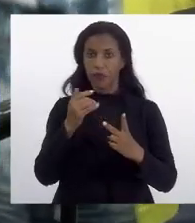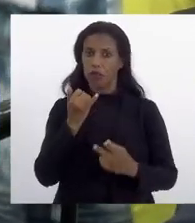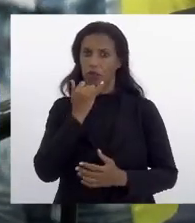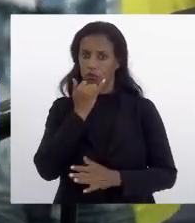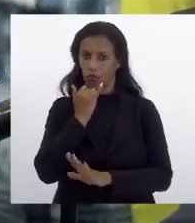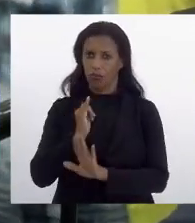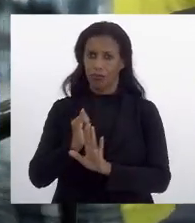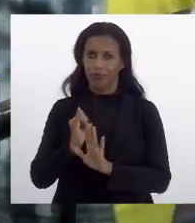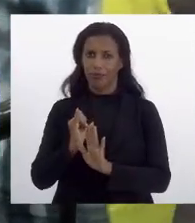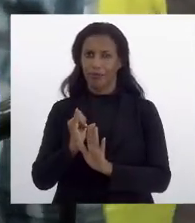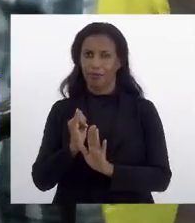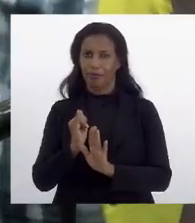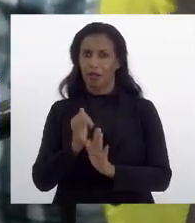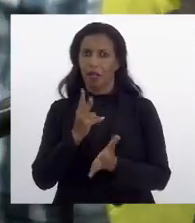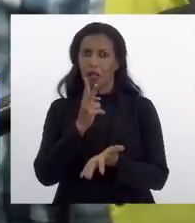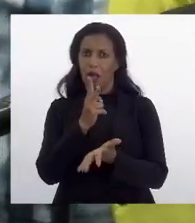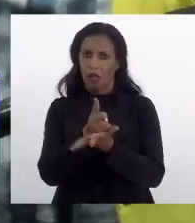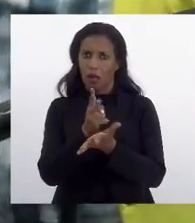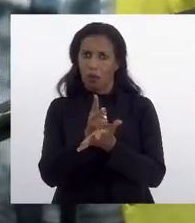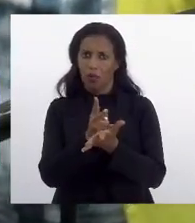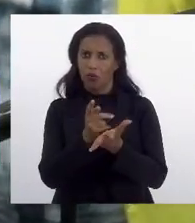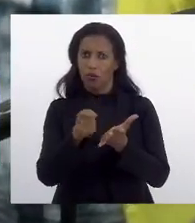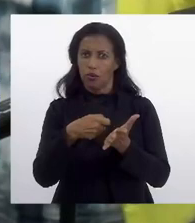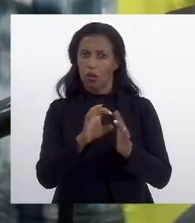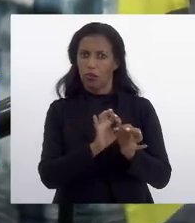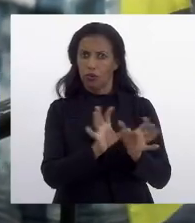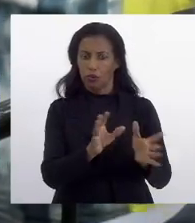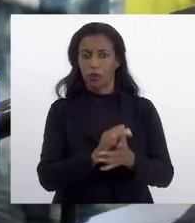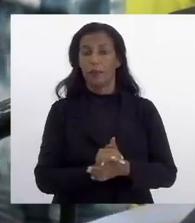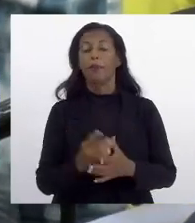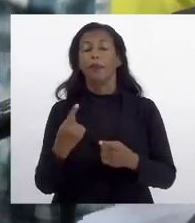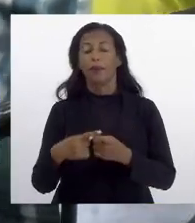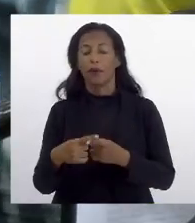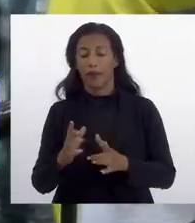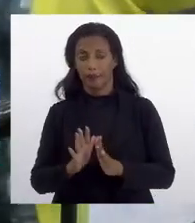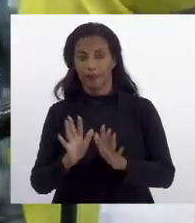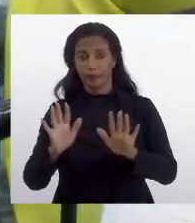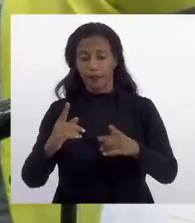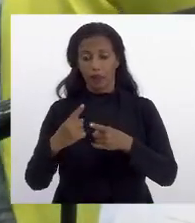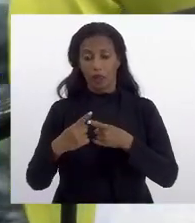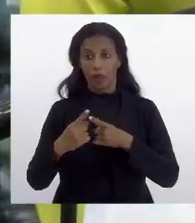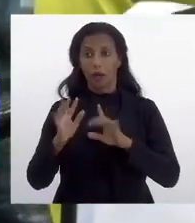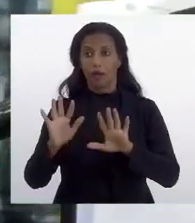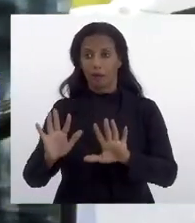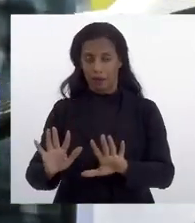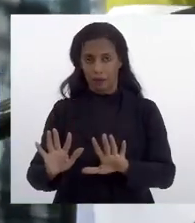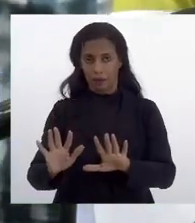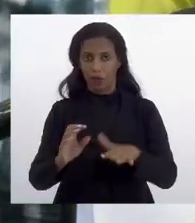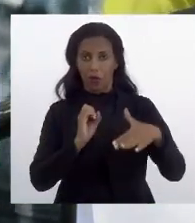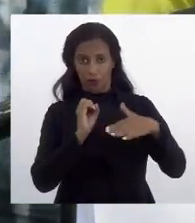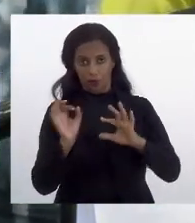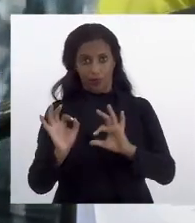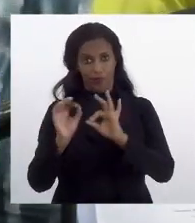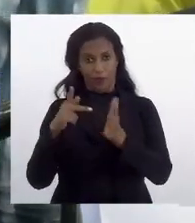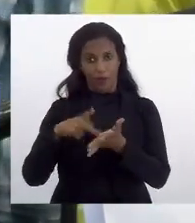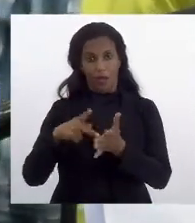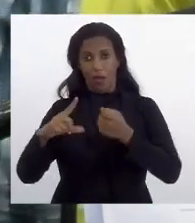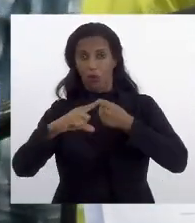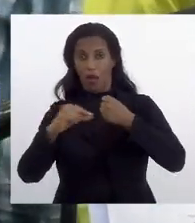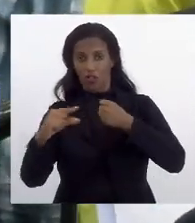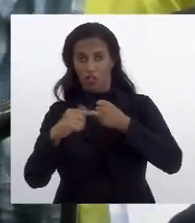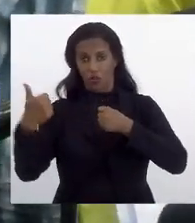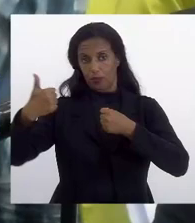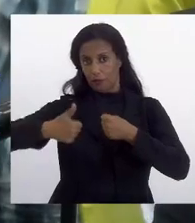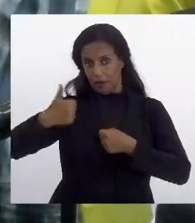desculpe, ela continua sendo autorizativa. Por que é autorizativa? Porque, no fundo, no fundo, artigo primeiro,